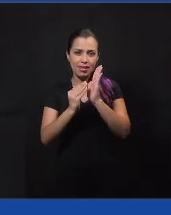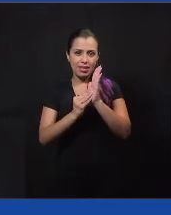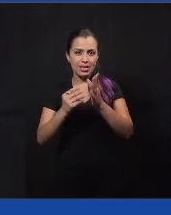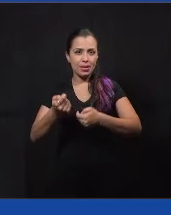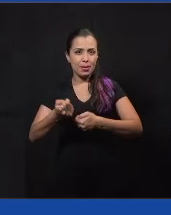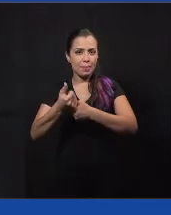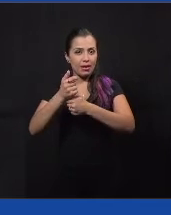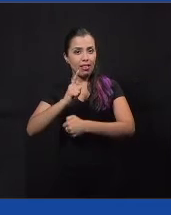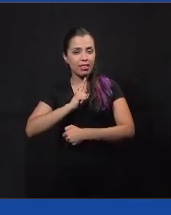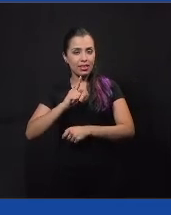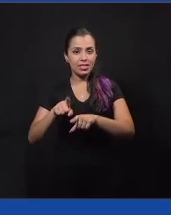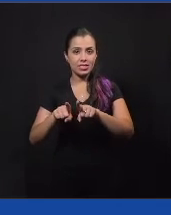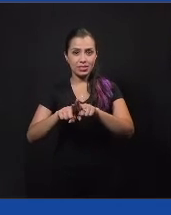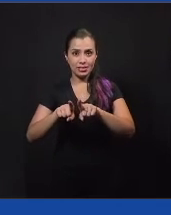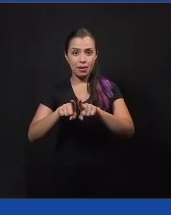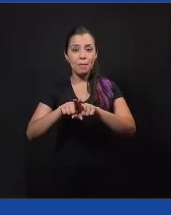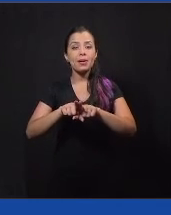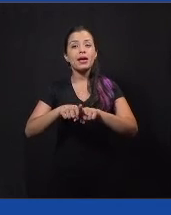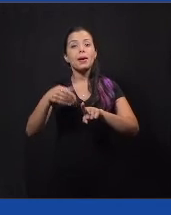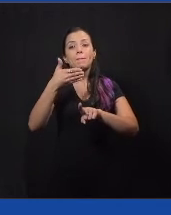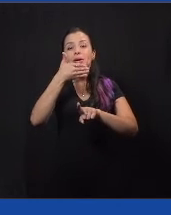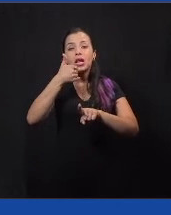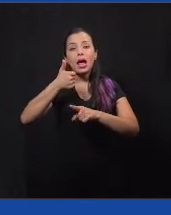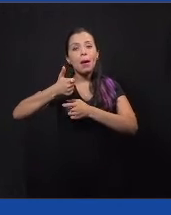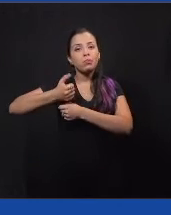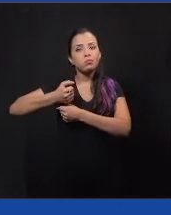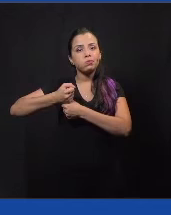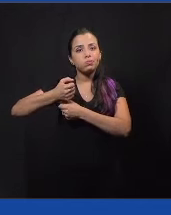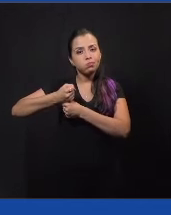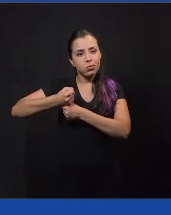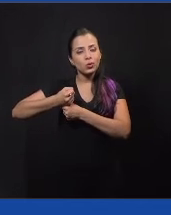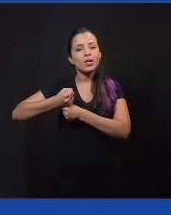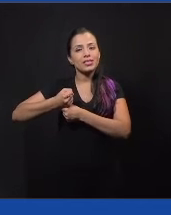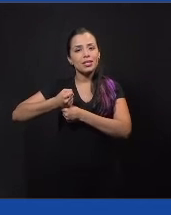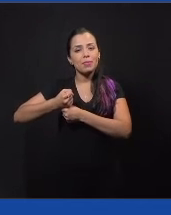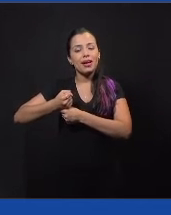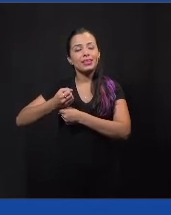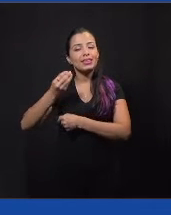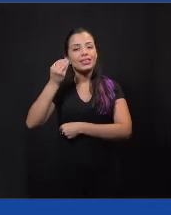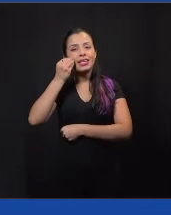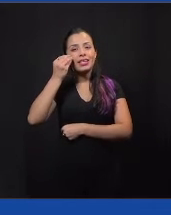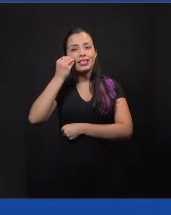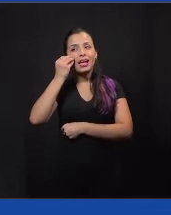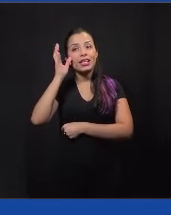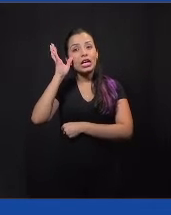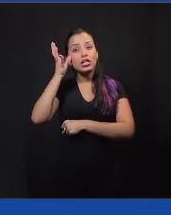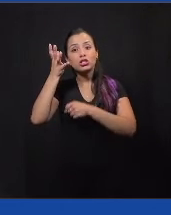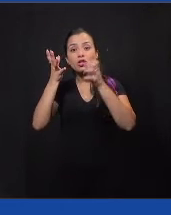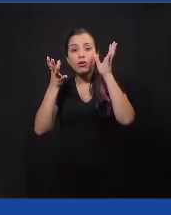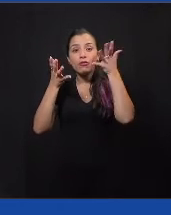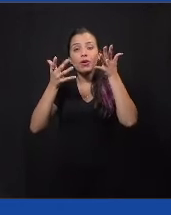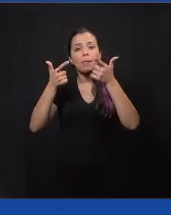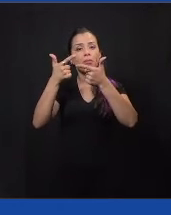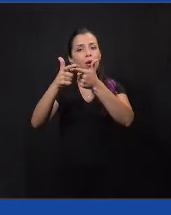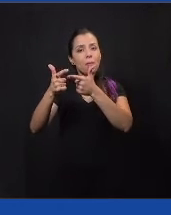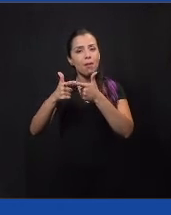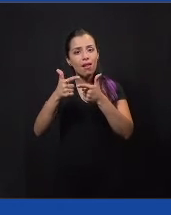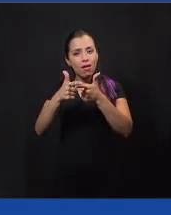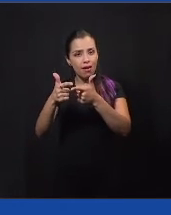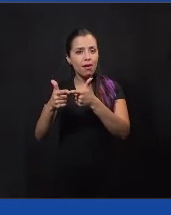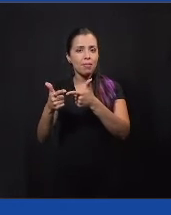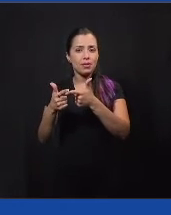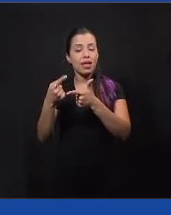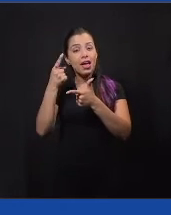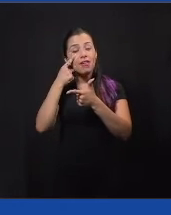melhores, das melhores pontuações na cidade ou no país, como que isso facilita para o engajamento das pessoas, para o envolvimento das pessoas,